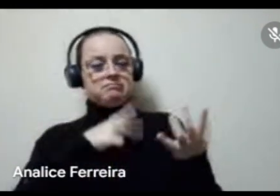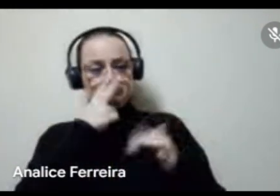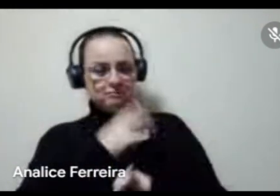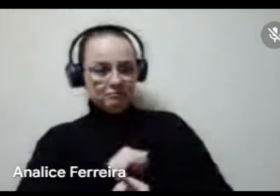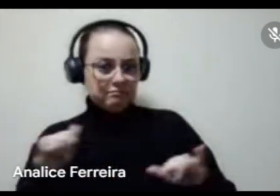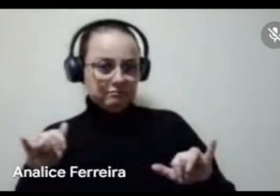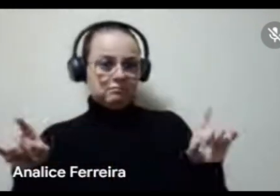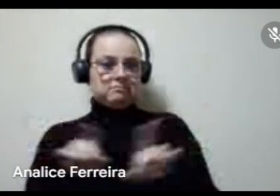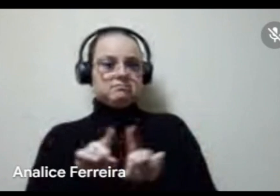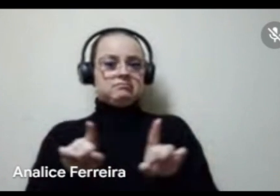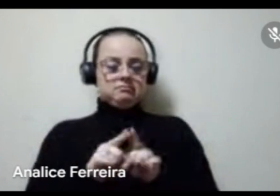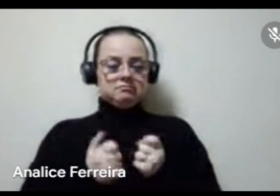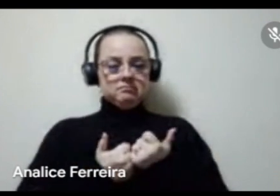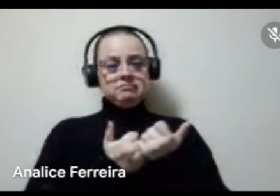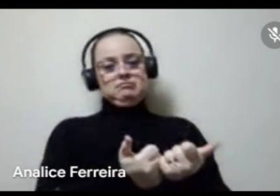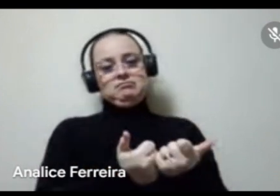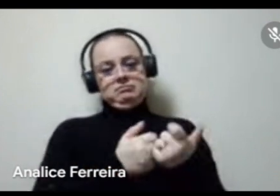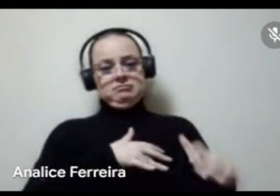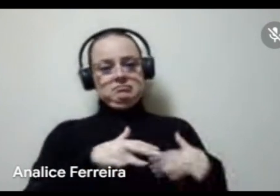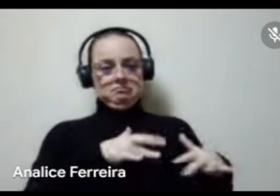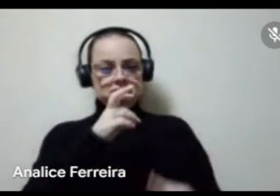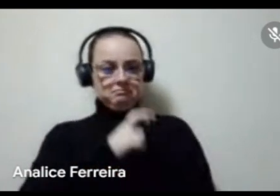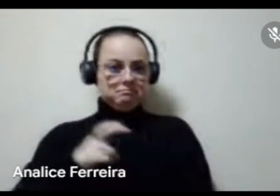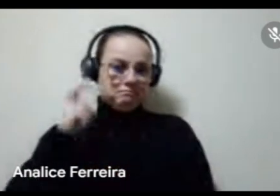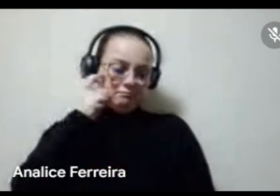também de apoio aos agentes culturais.